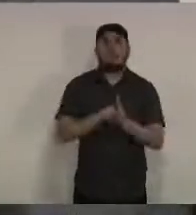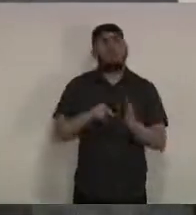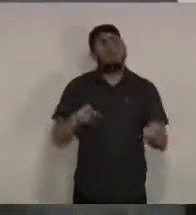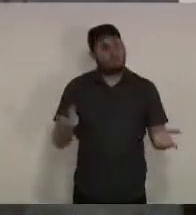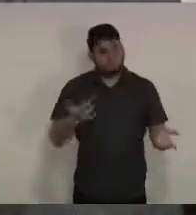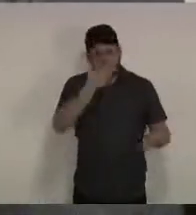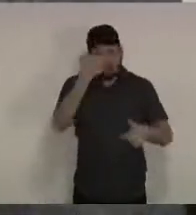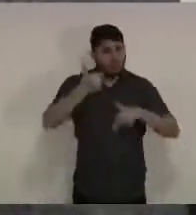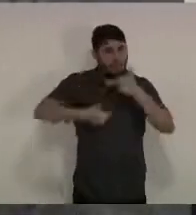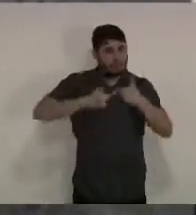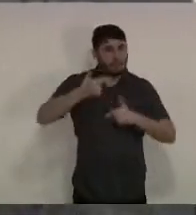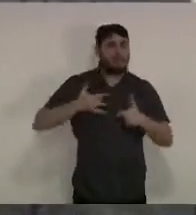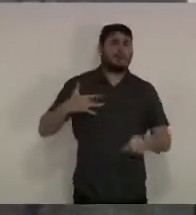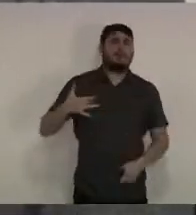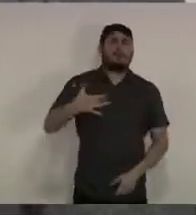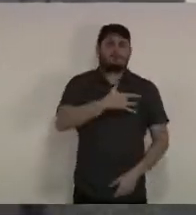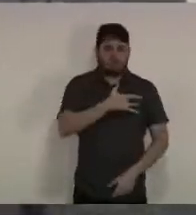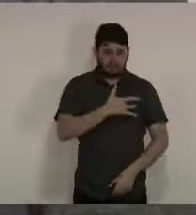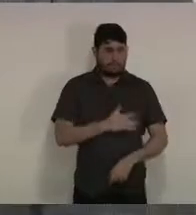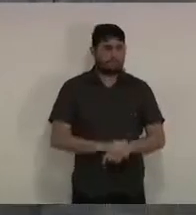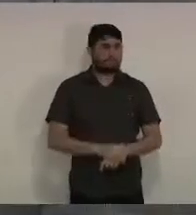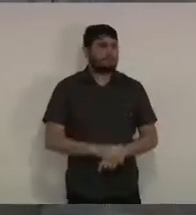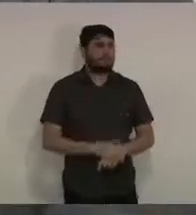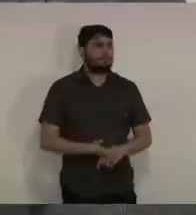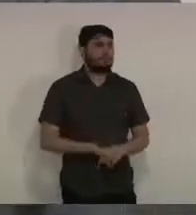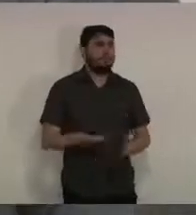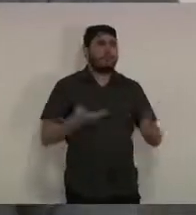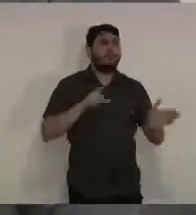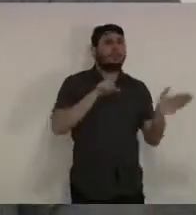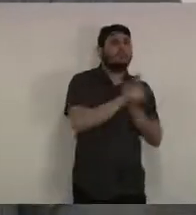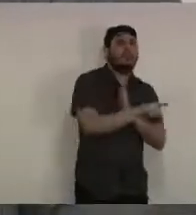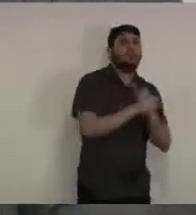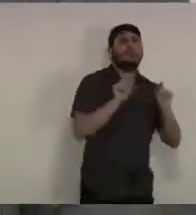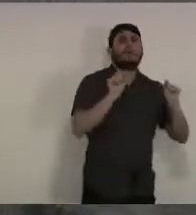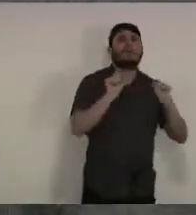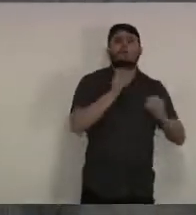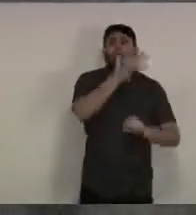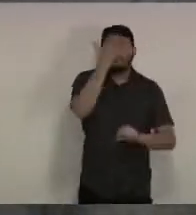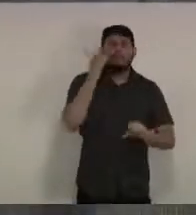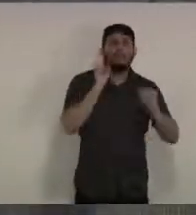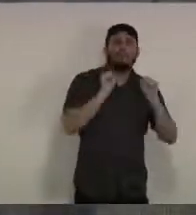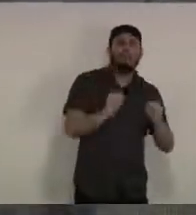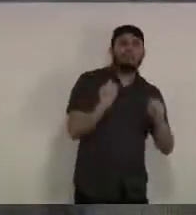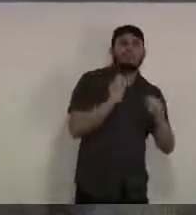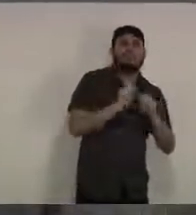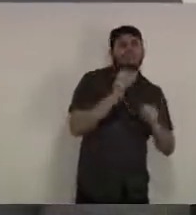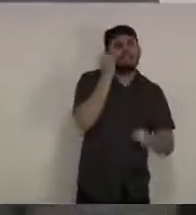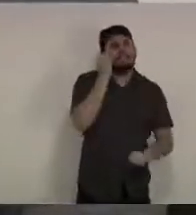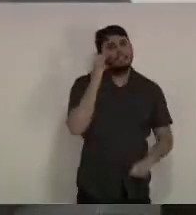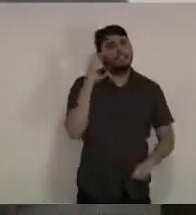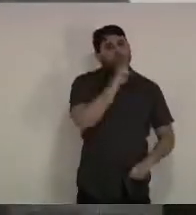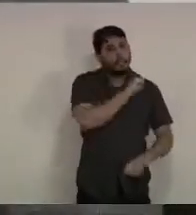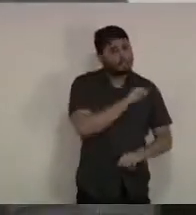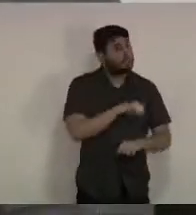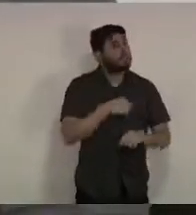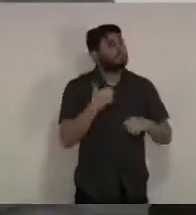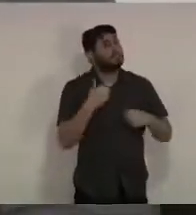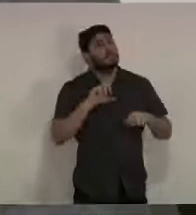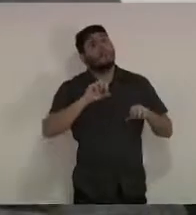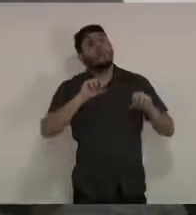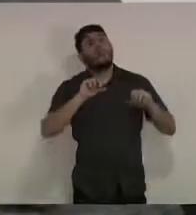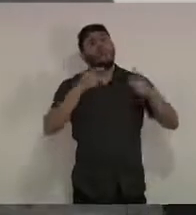os testes rápidos ou do cotonete e qual lugar deve ser procurado para fazer pelo SUS? veja